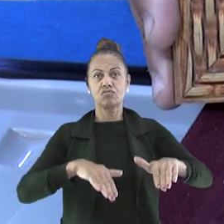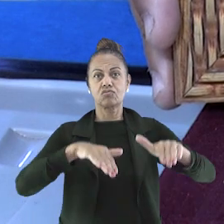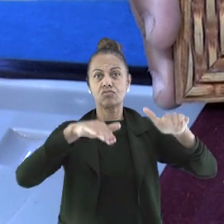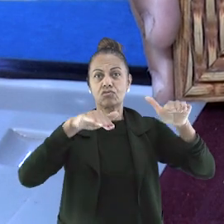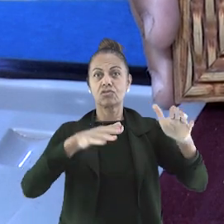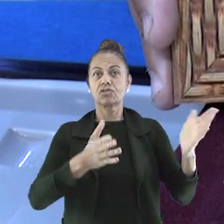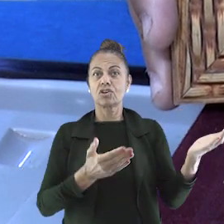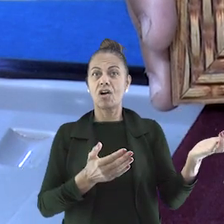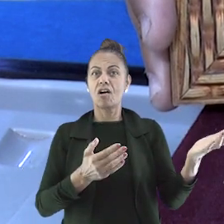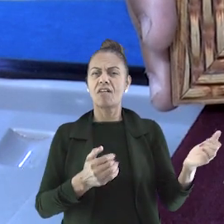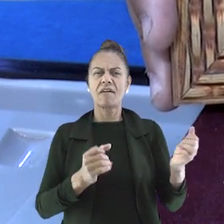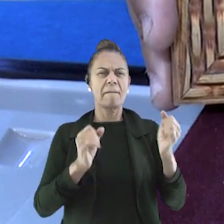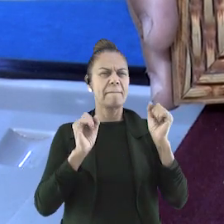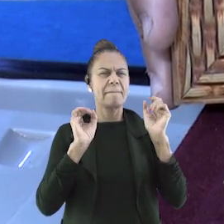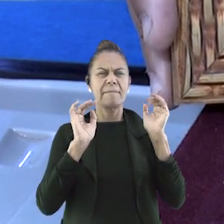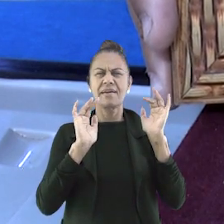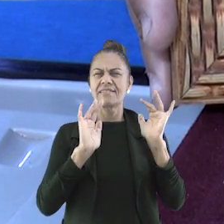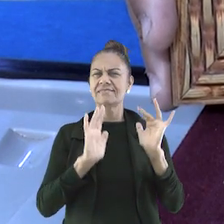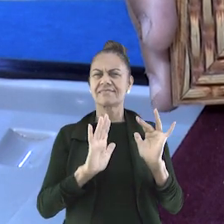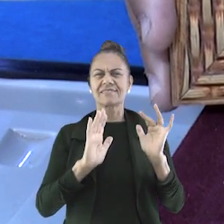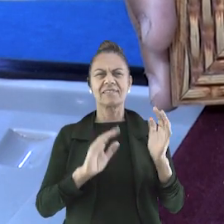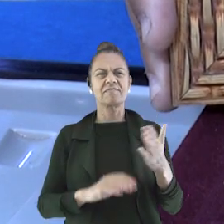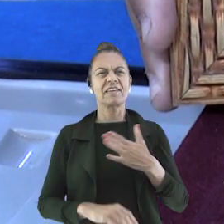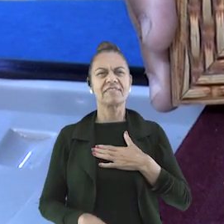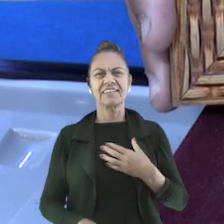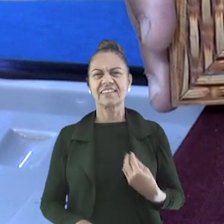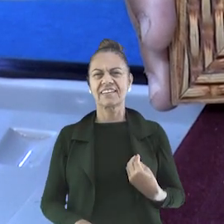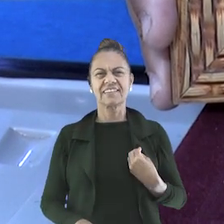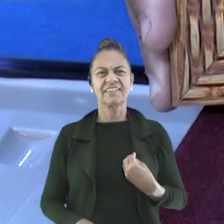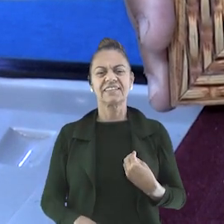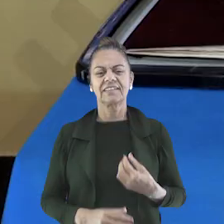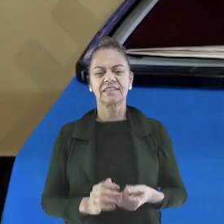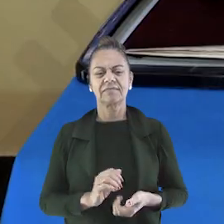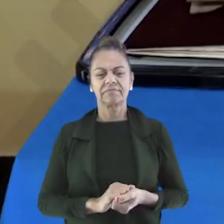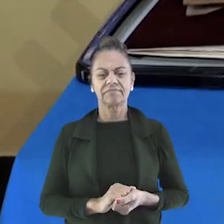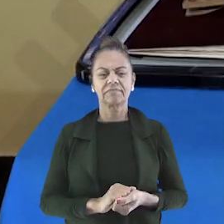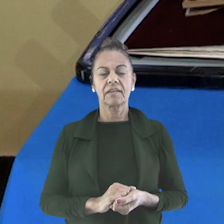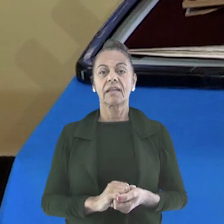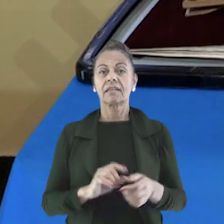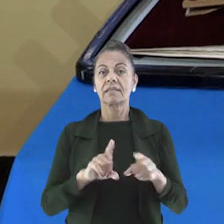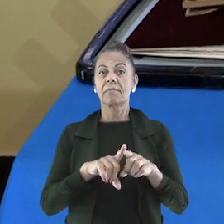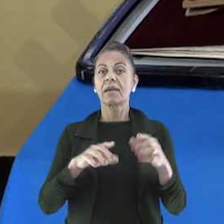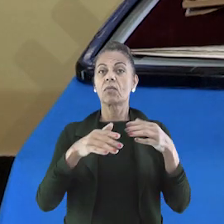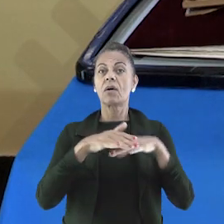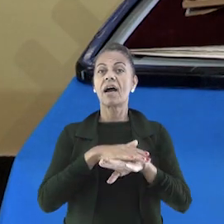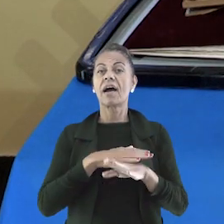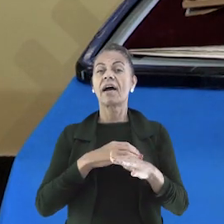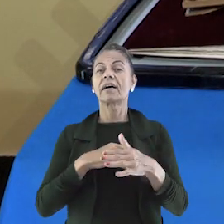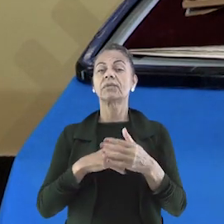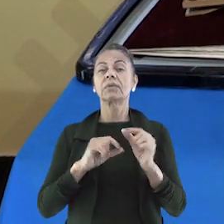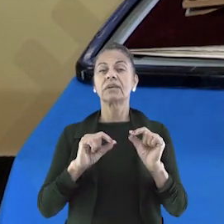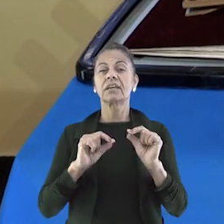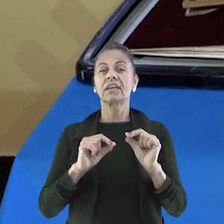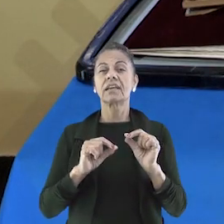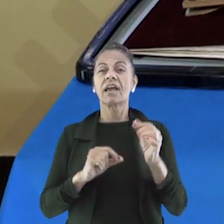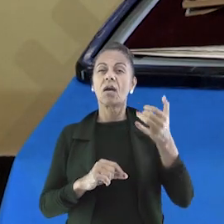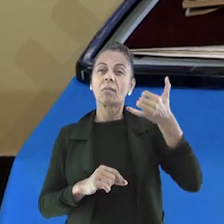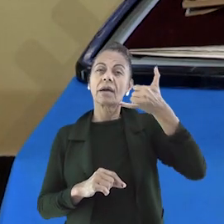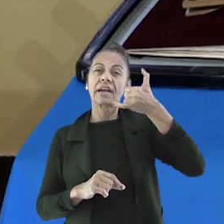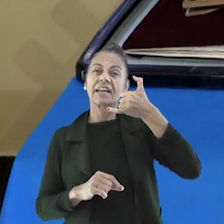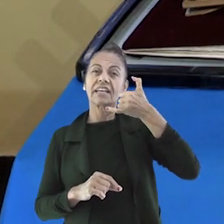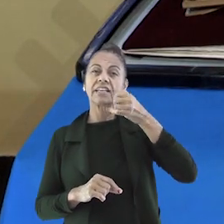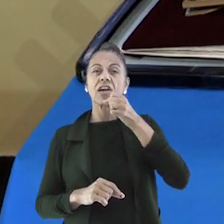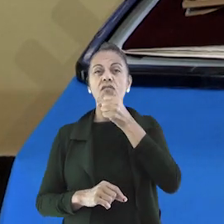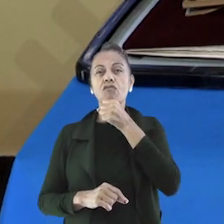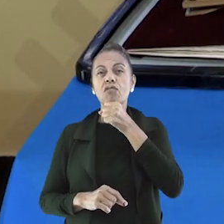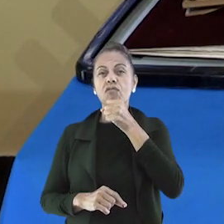Tenho esses dois jovens e são uma bênção na minha vida. Também, guardo aqui com muito